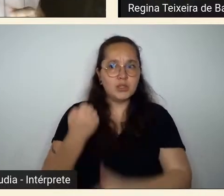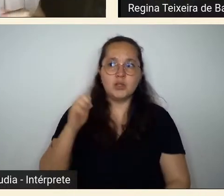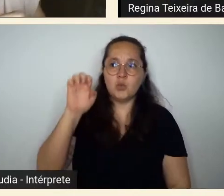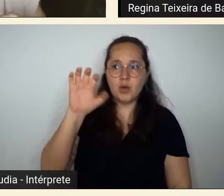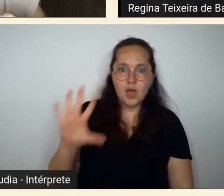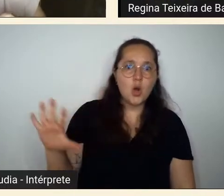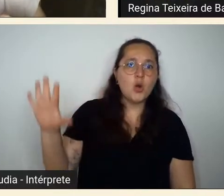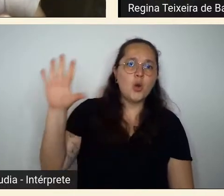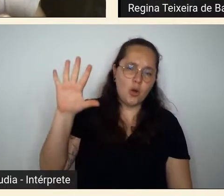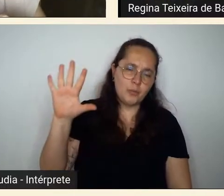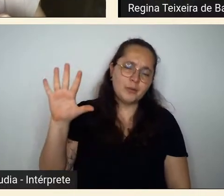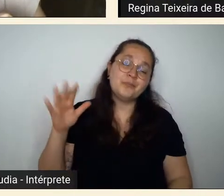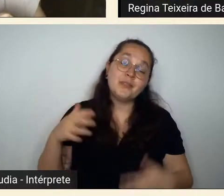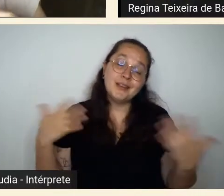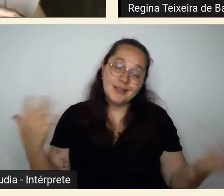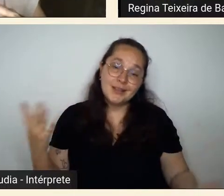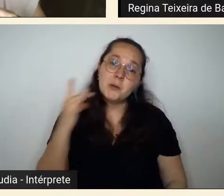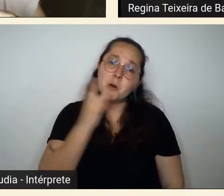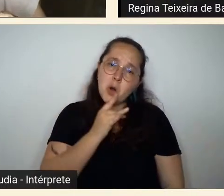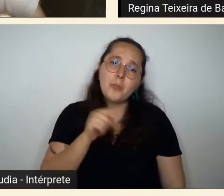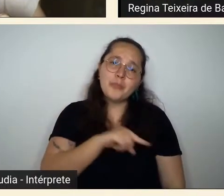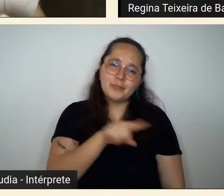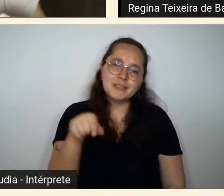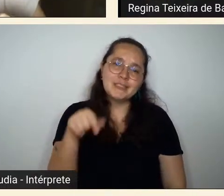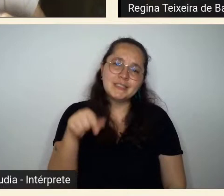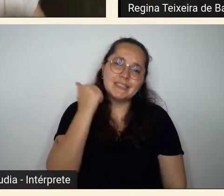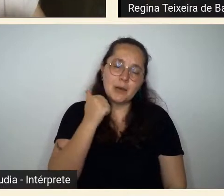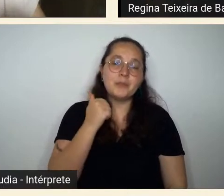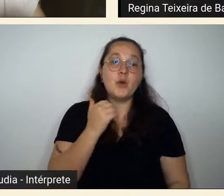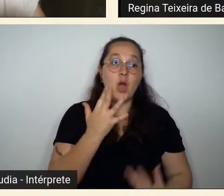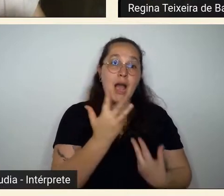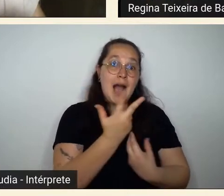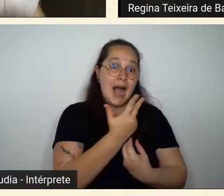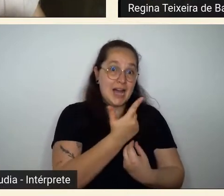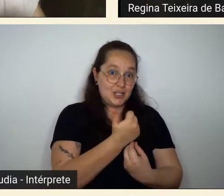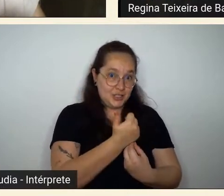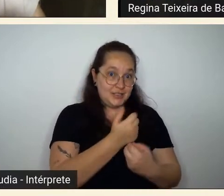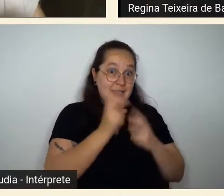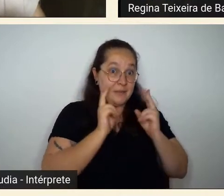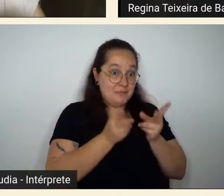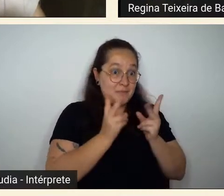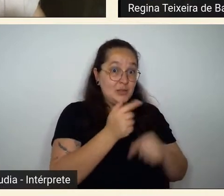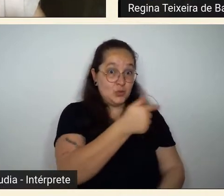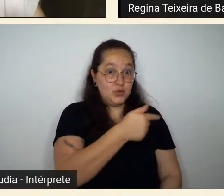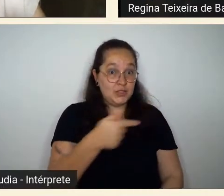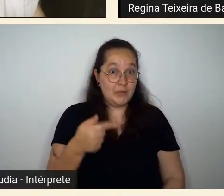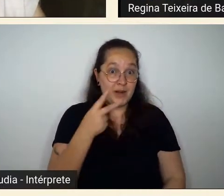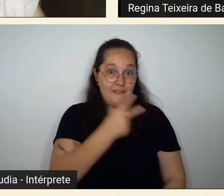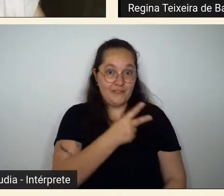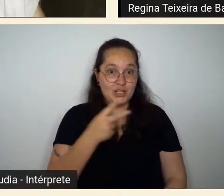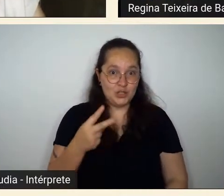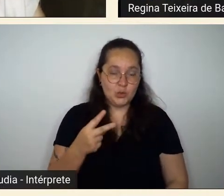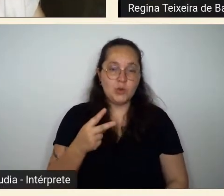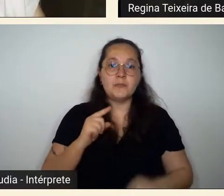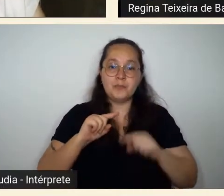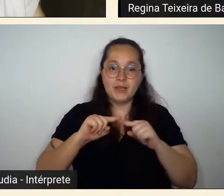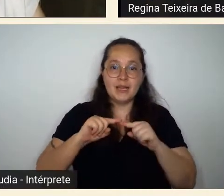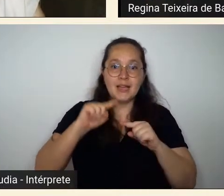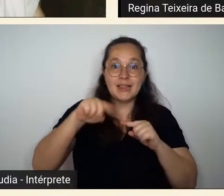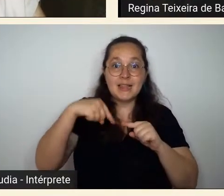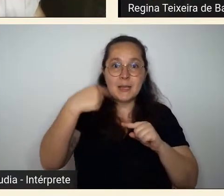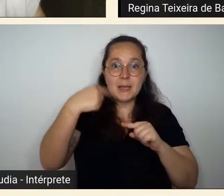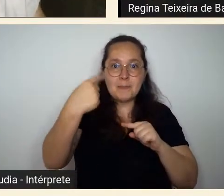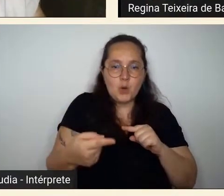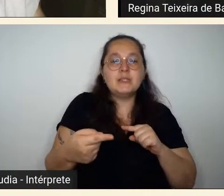perfeitamente que os artistas da semana de 22 ou aqueles que depois se denominavam modernistas na segunda década do século